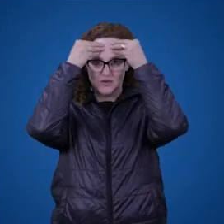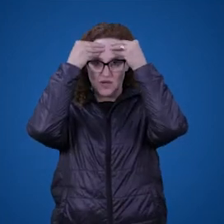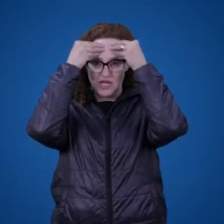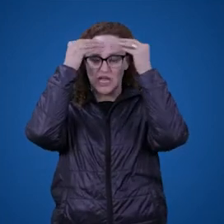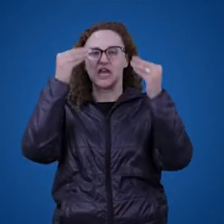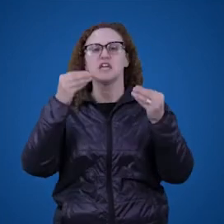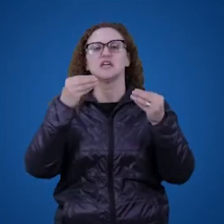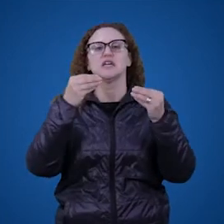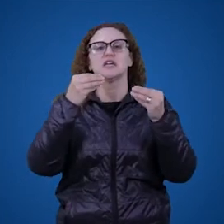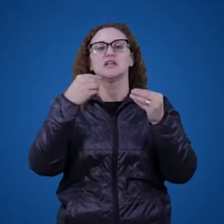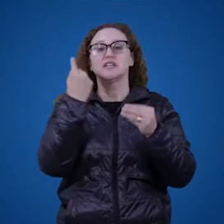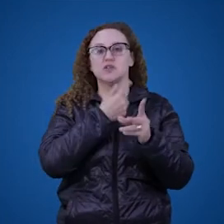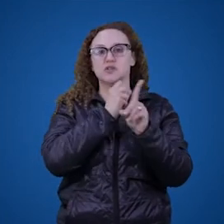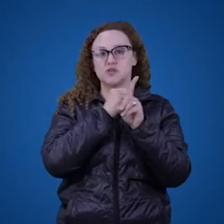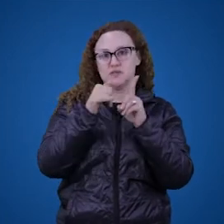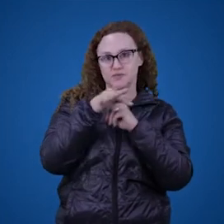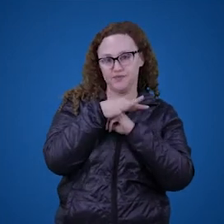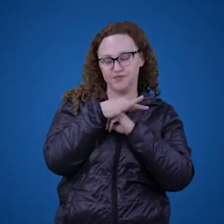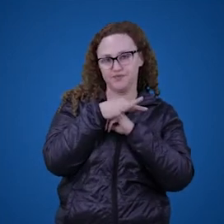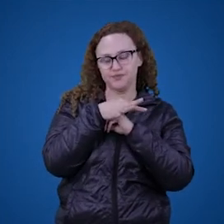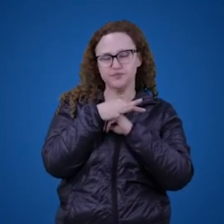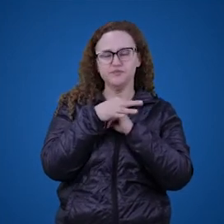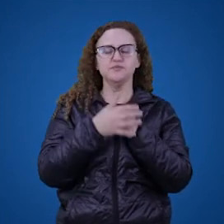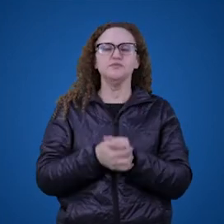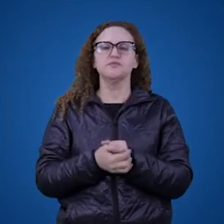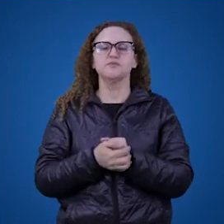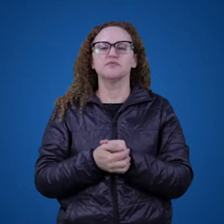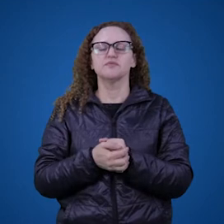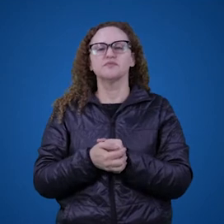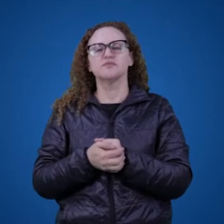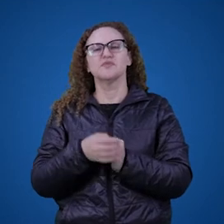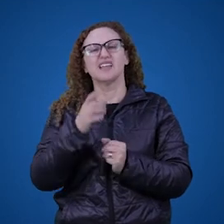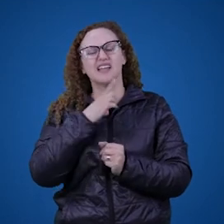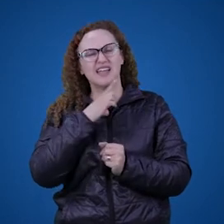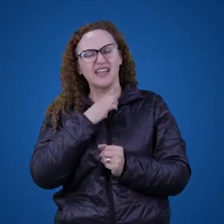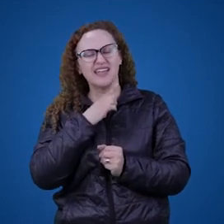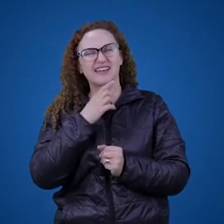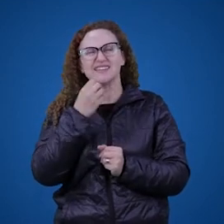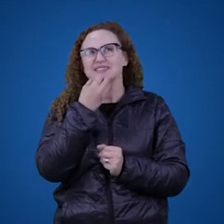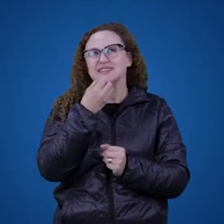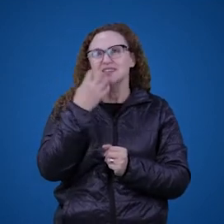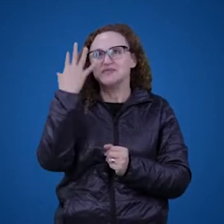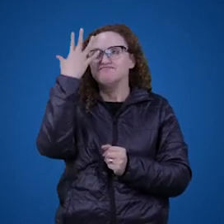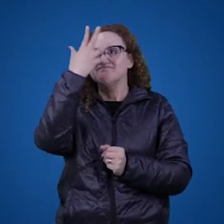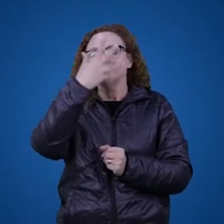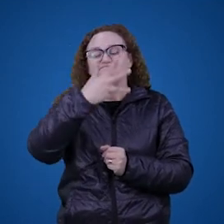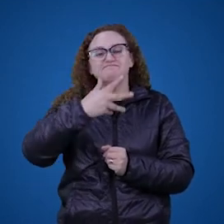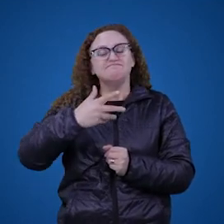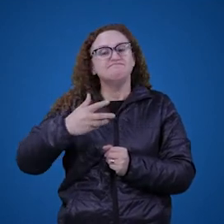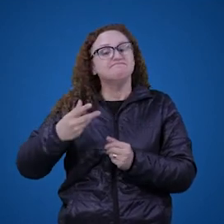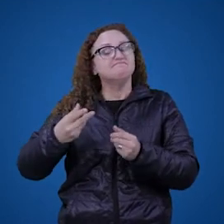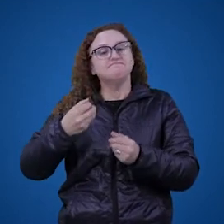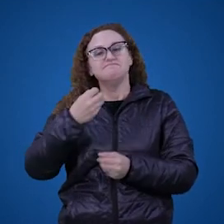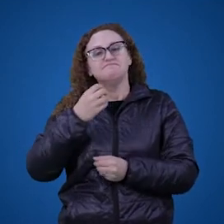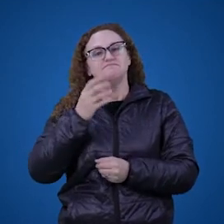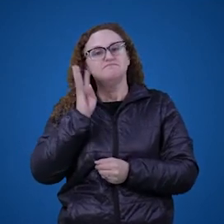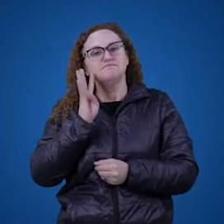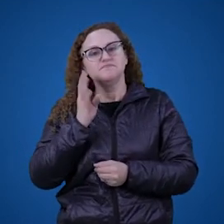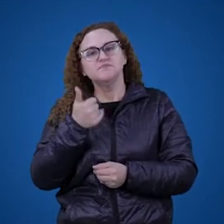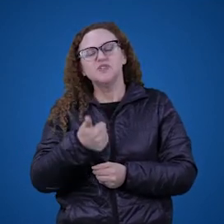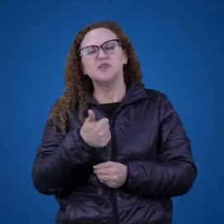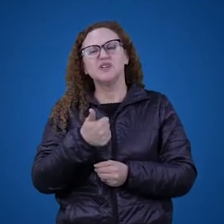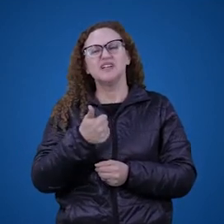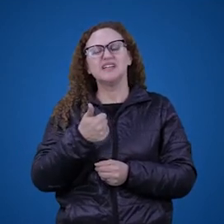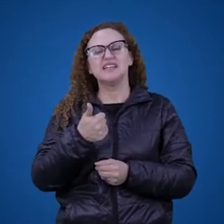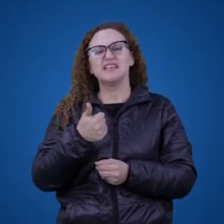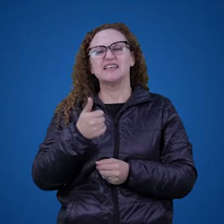comunidade ou na nossa sociedade? Afinal de contas, a linguagem é tão rica e variada que não parece que essas